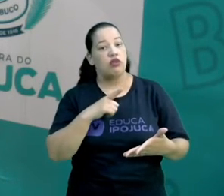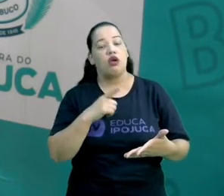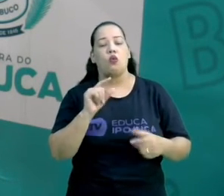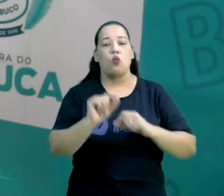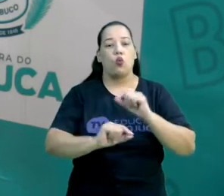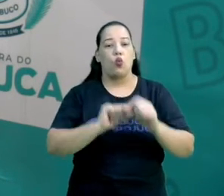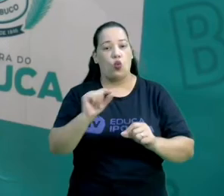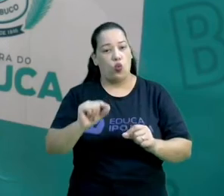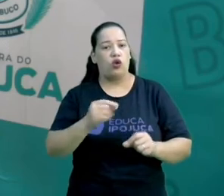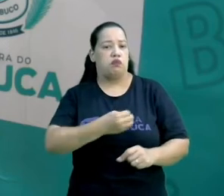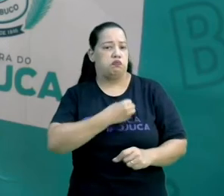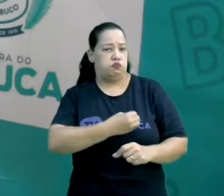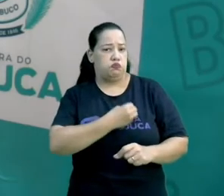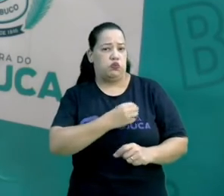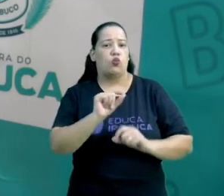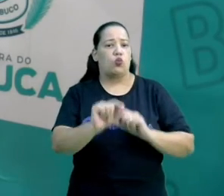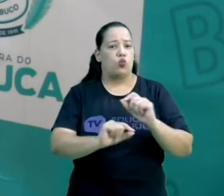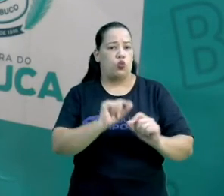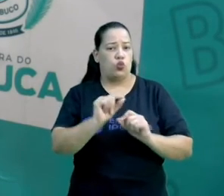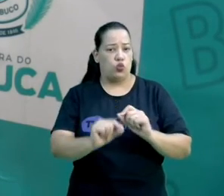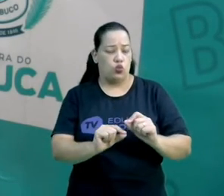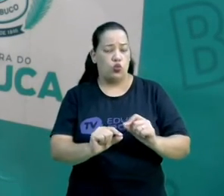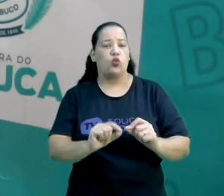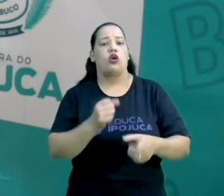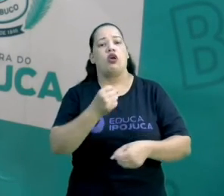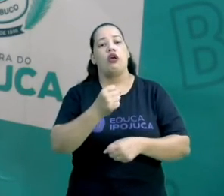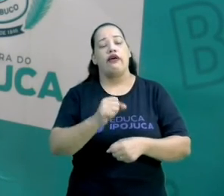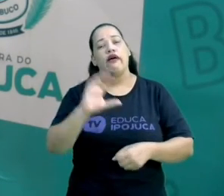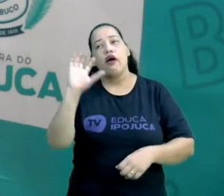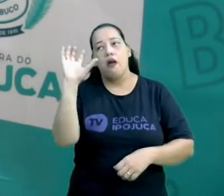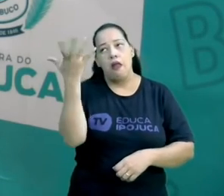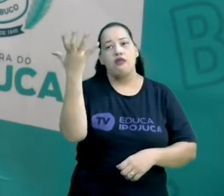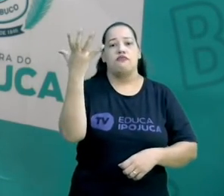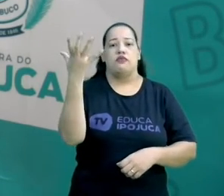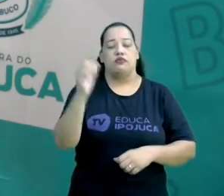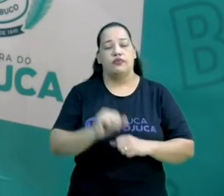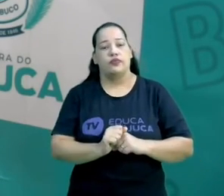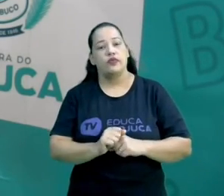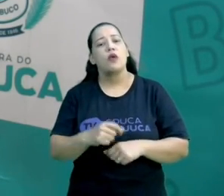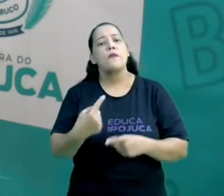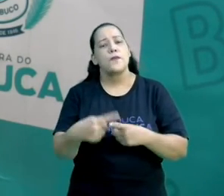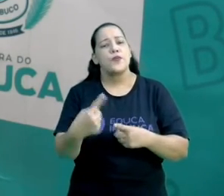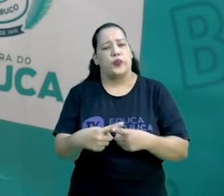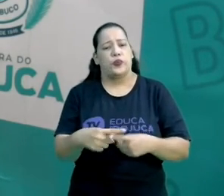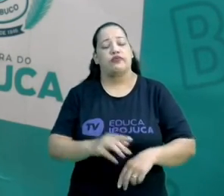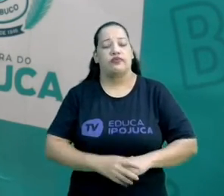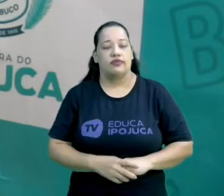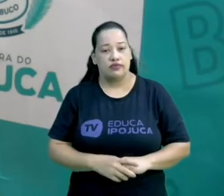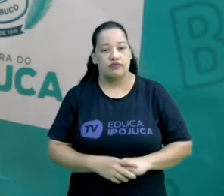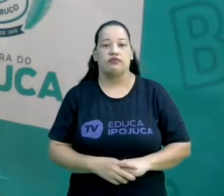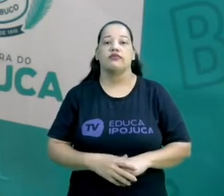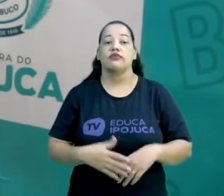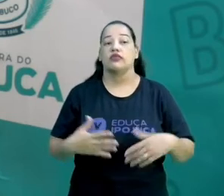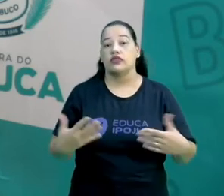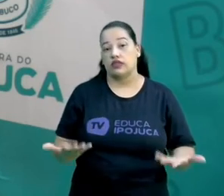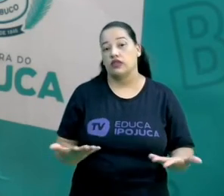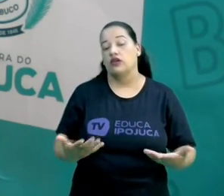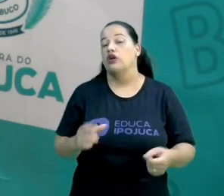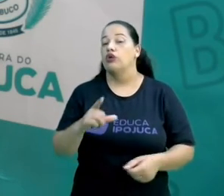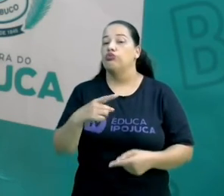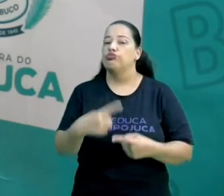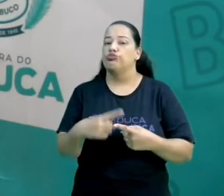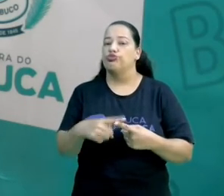dizer assim, a existência das estações do ano. Por que isso? Exatamente por causa do